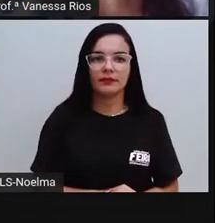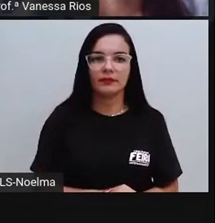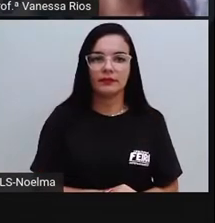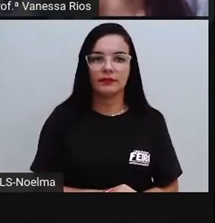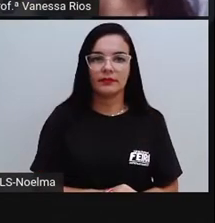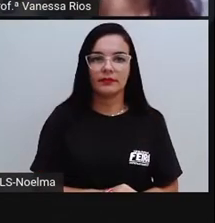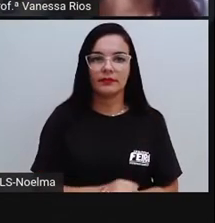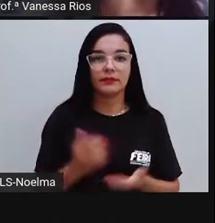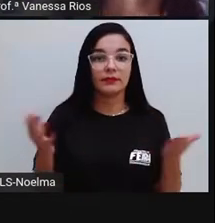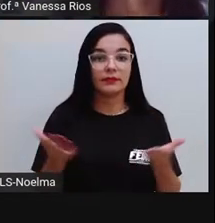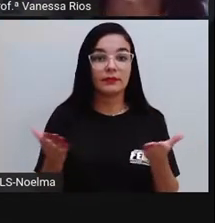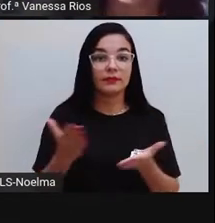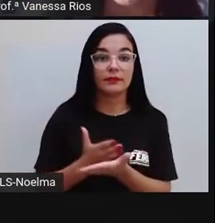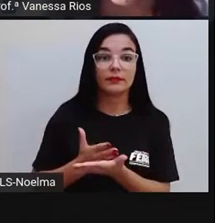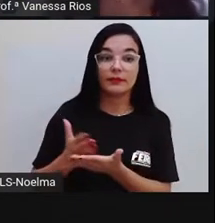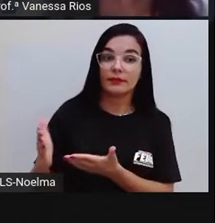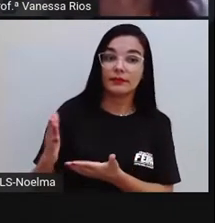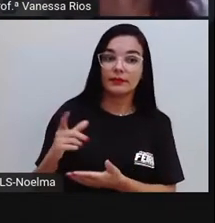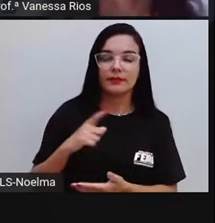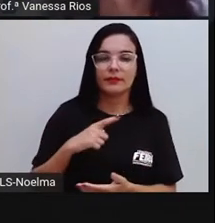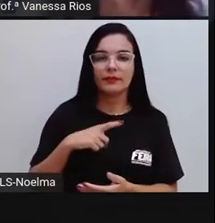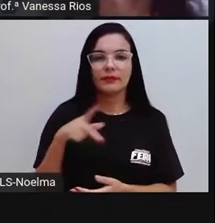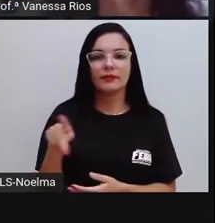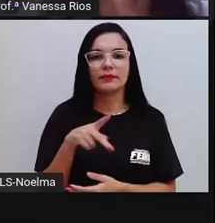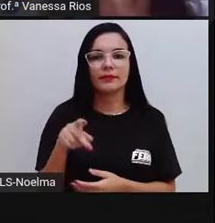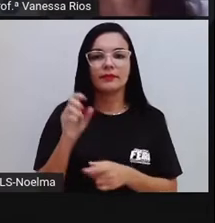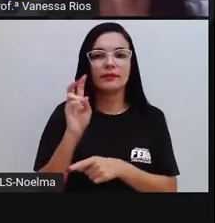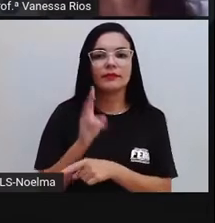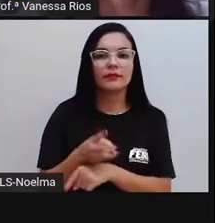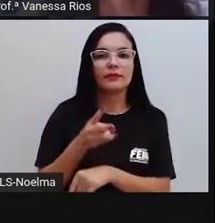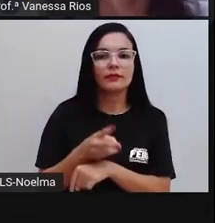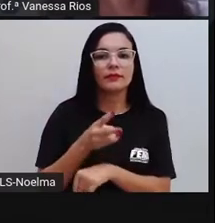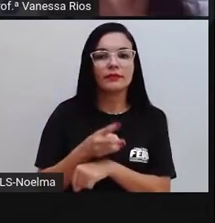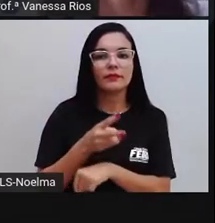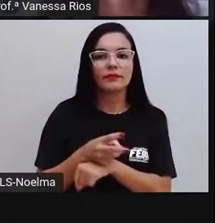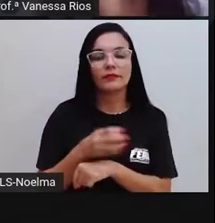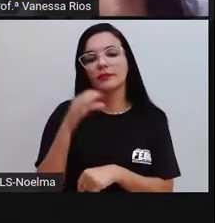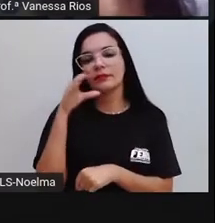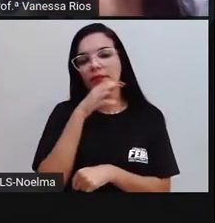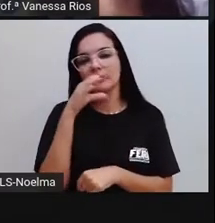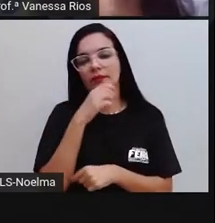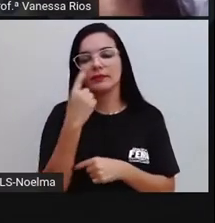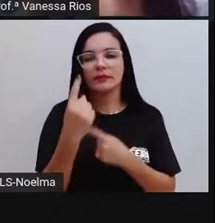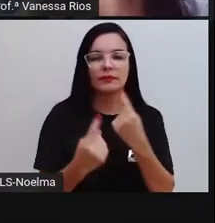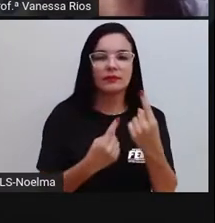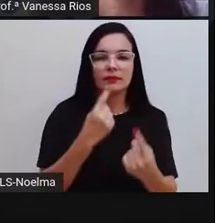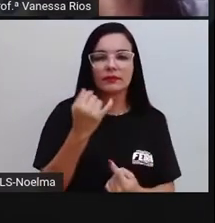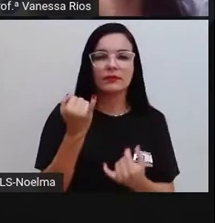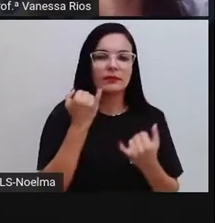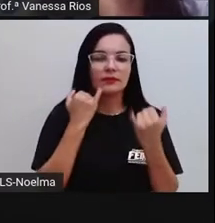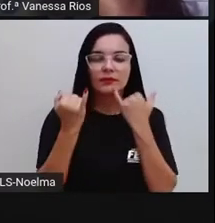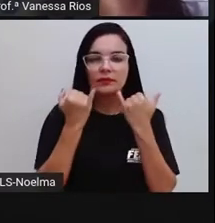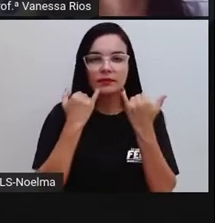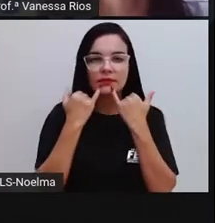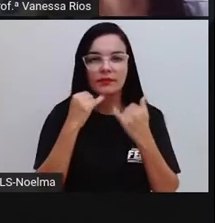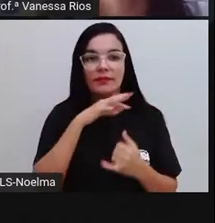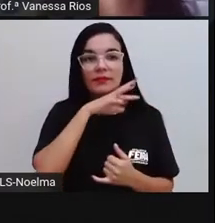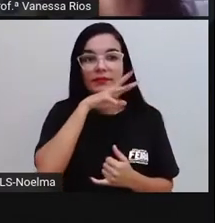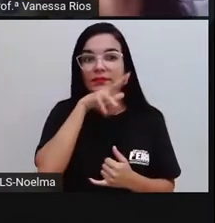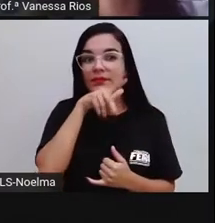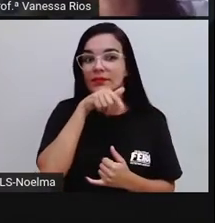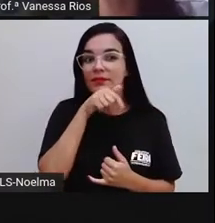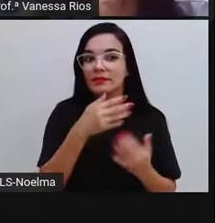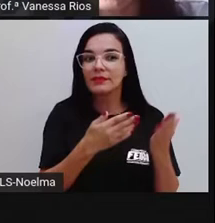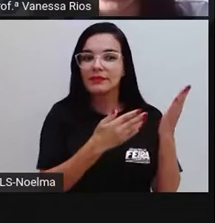E aí, para iniciarmos, a prova vai passar agora um vídeo, não é? Com algumas informações sobre esse animal aqui, ó,